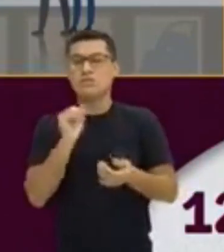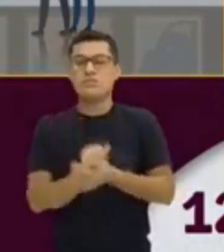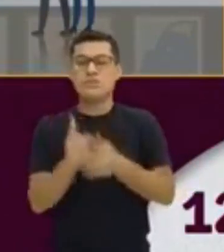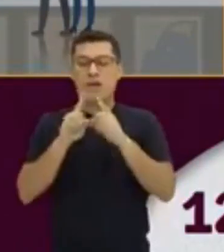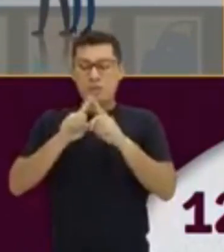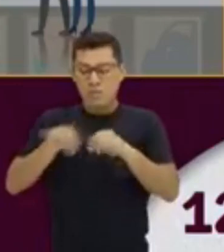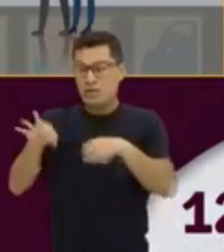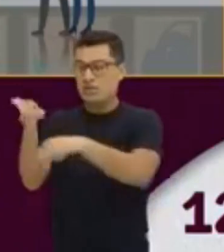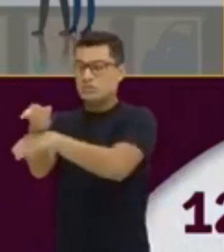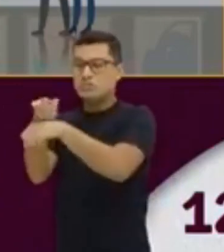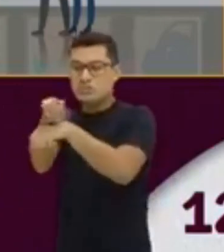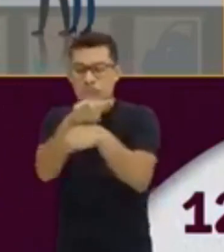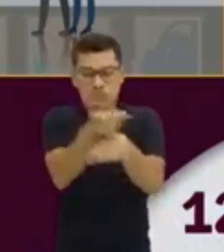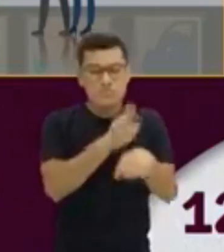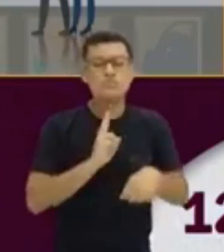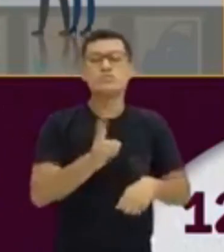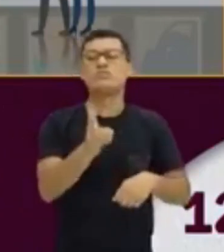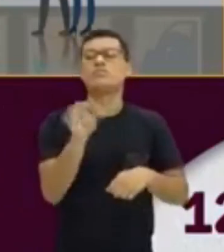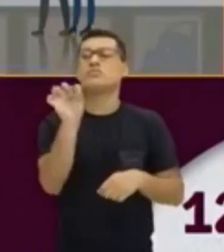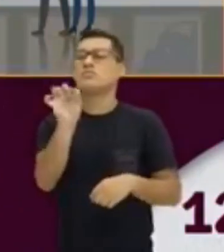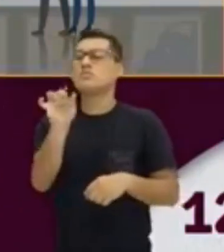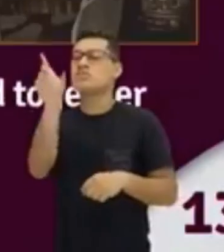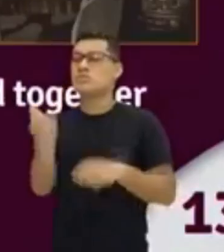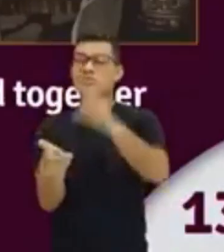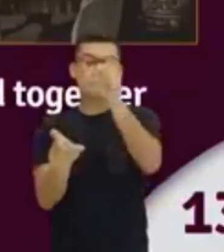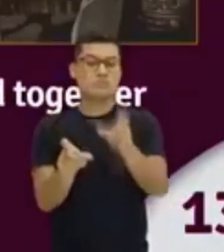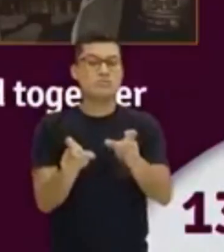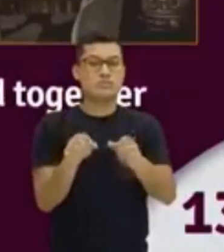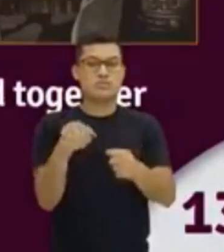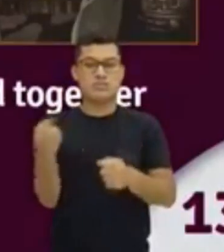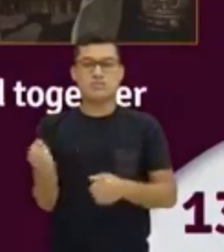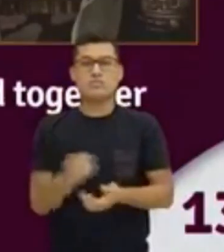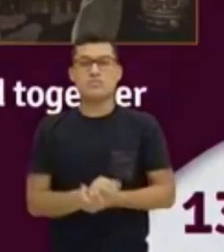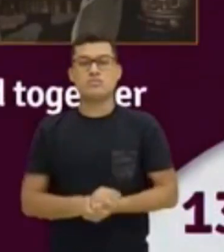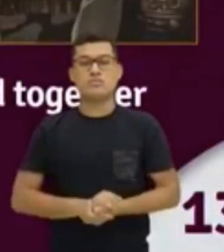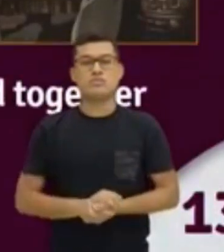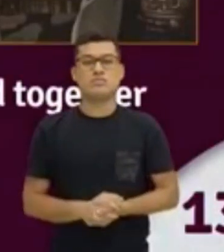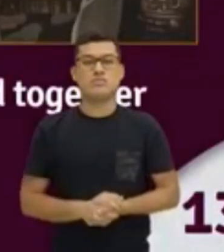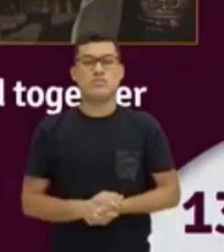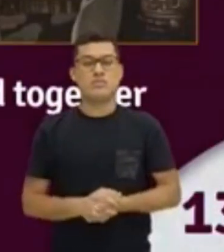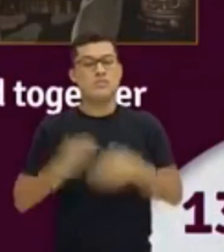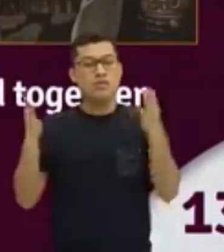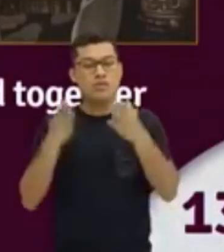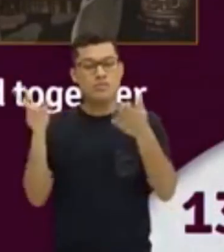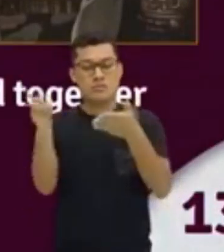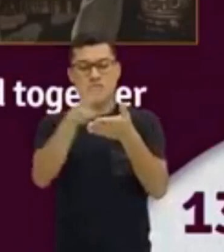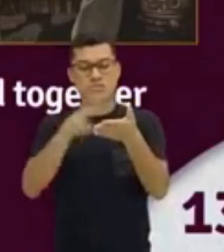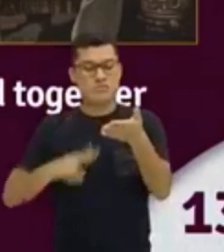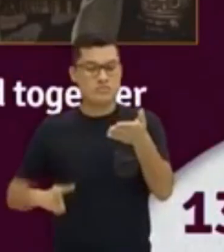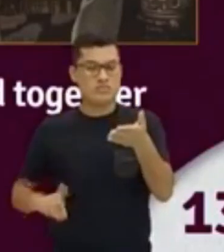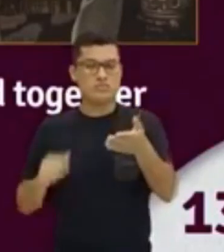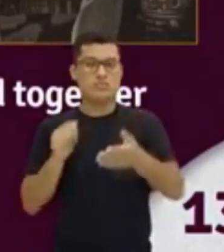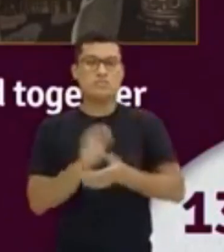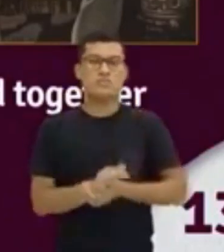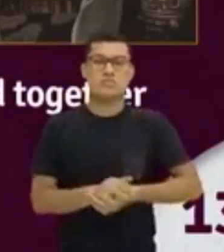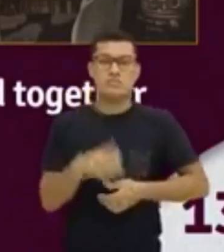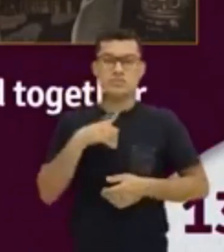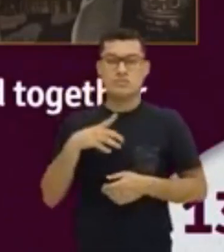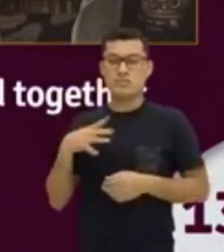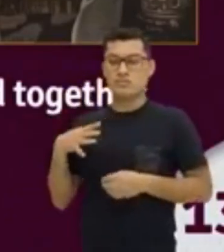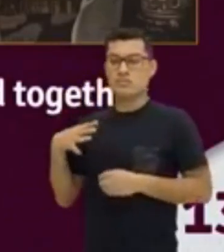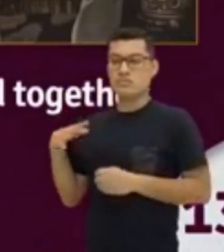buscando sempre quem é o sujeito, você vai achar. Agora, a gente vai ler uma biografia. A gente tem uma